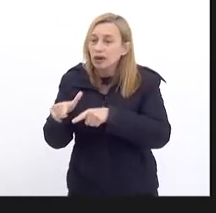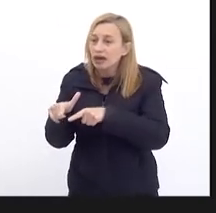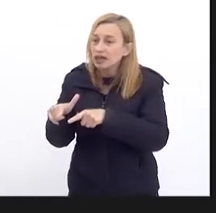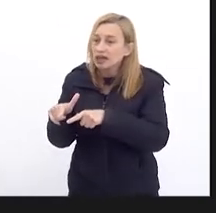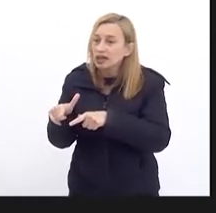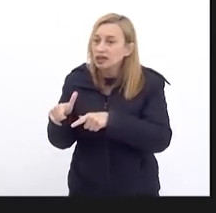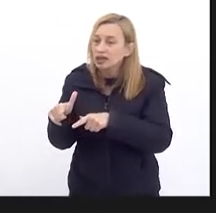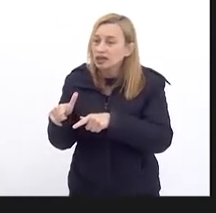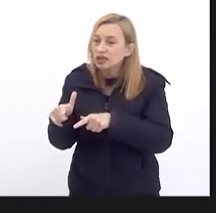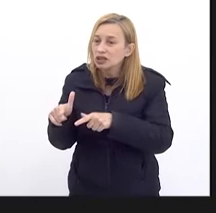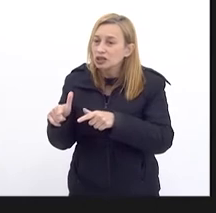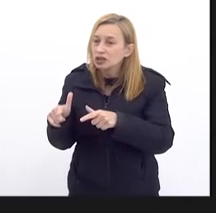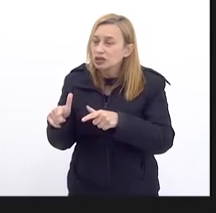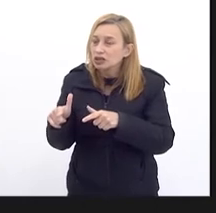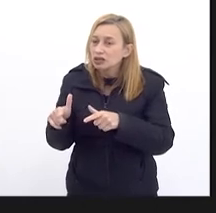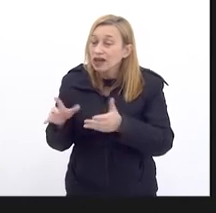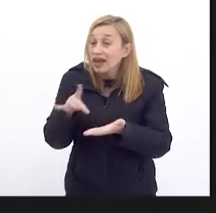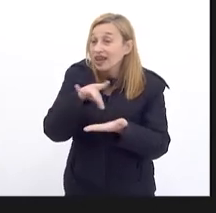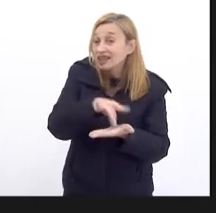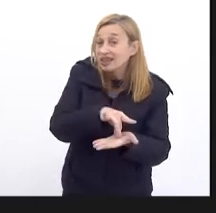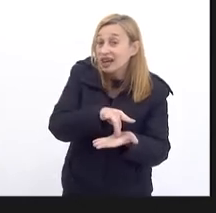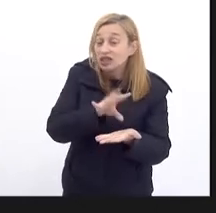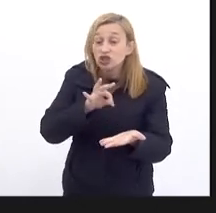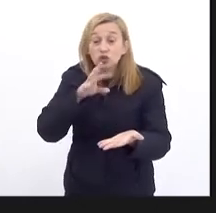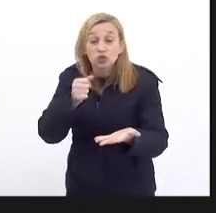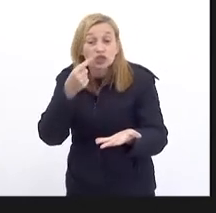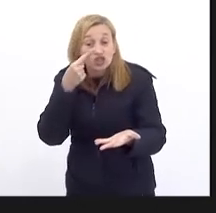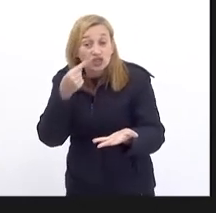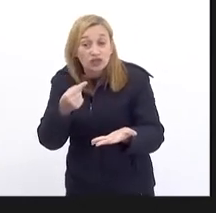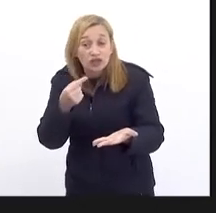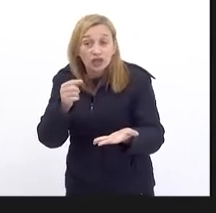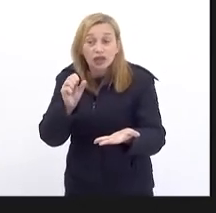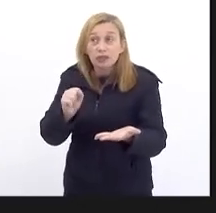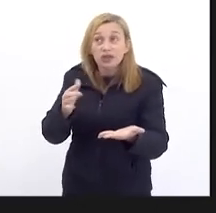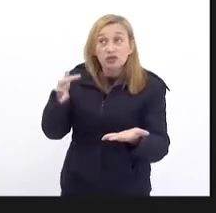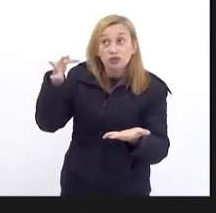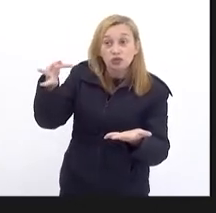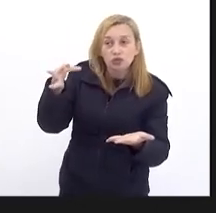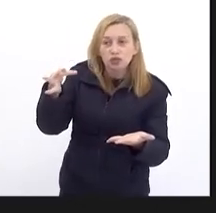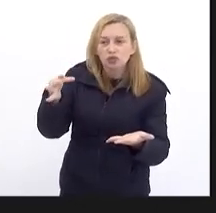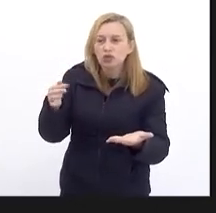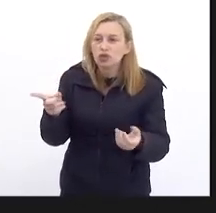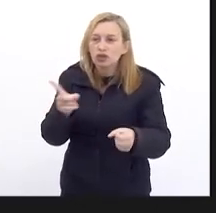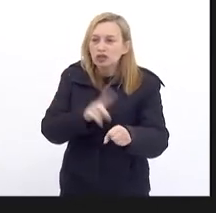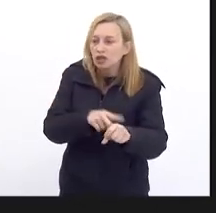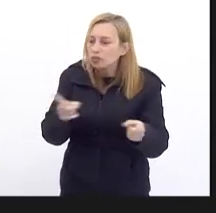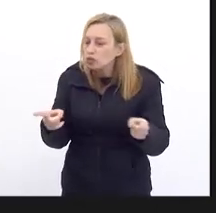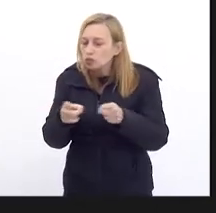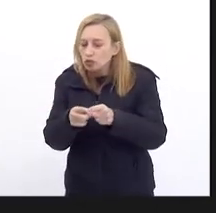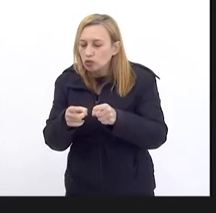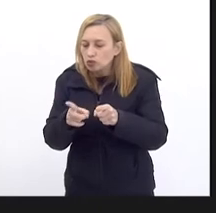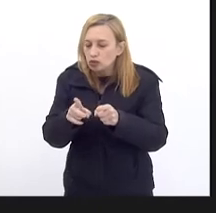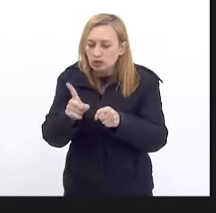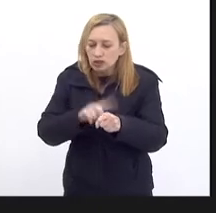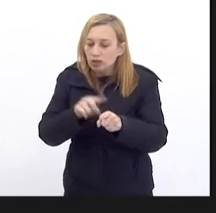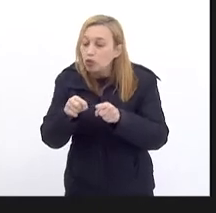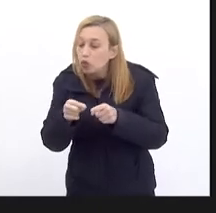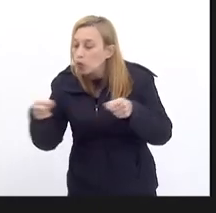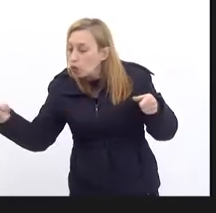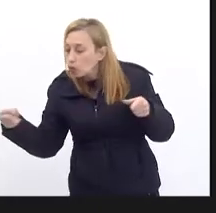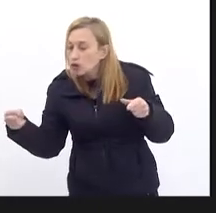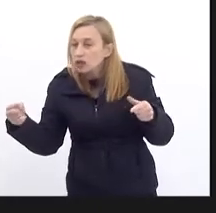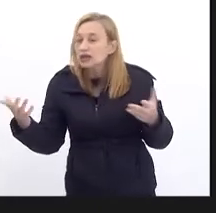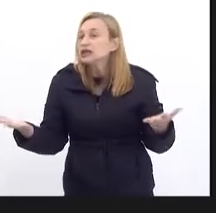Que a gente prevê Então Aquele negócio De curto prazo De médio prazo De longo prazo Então Não